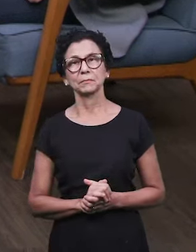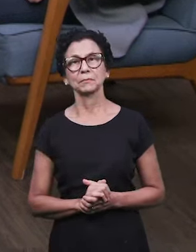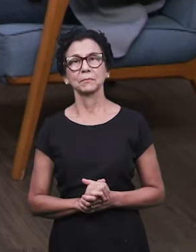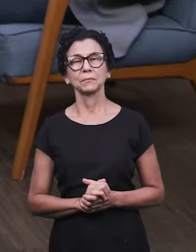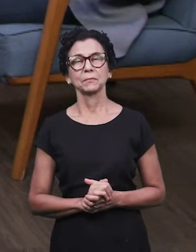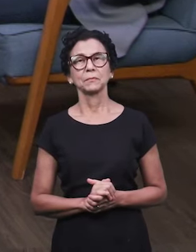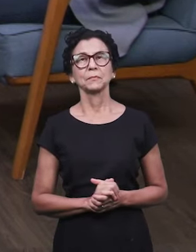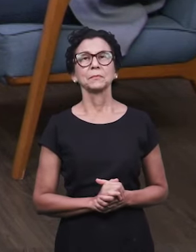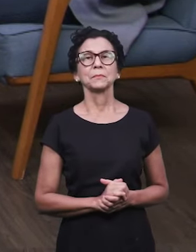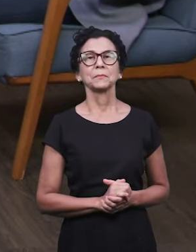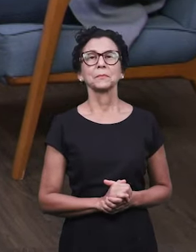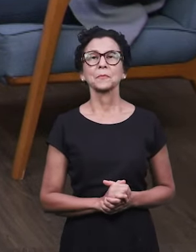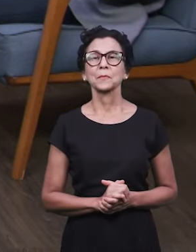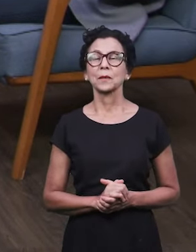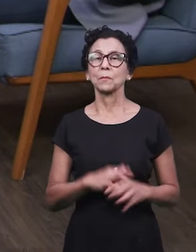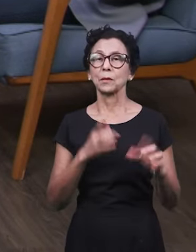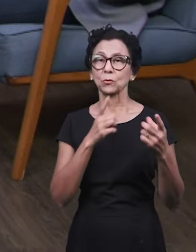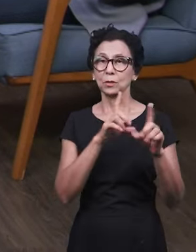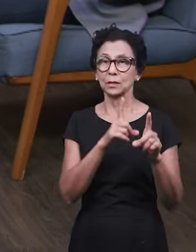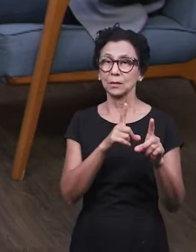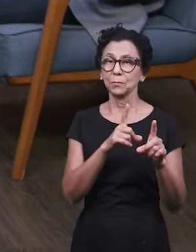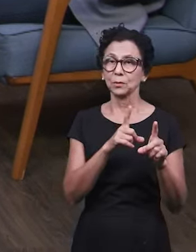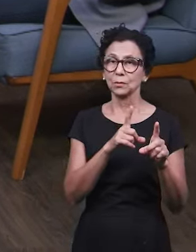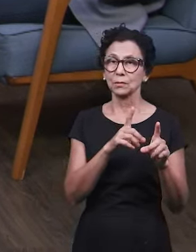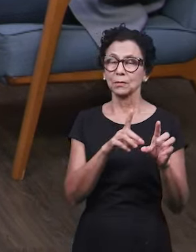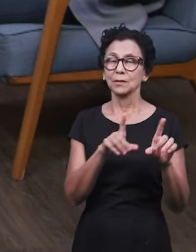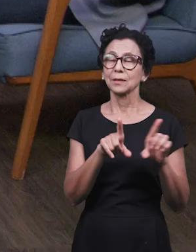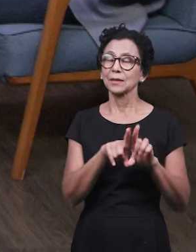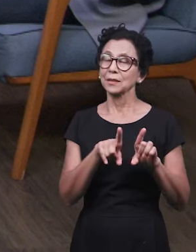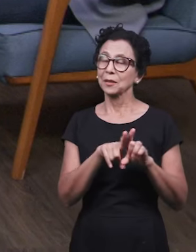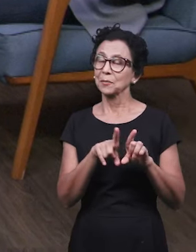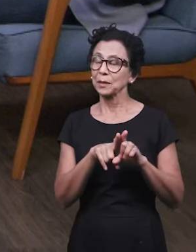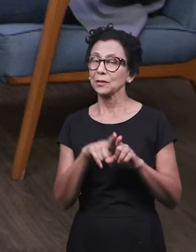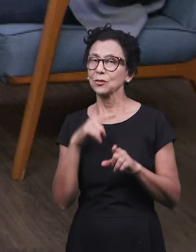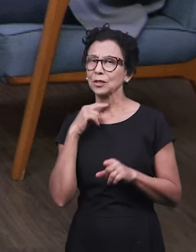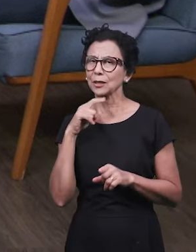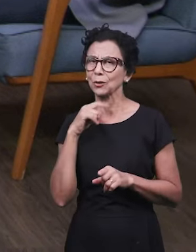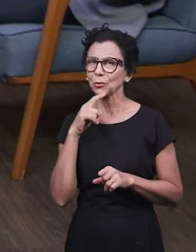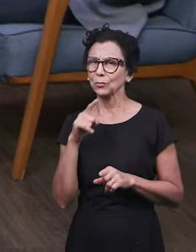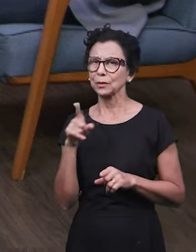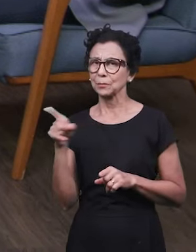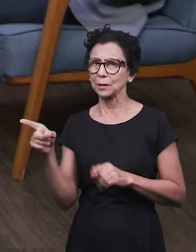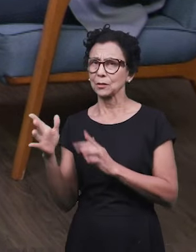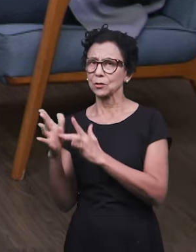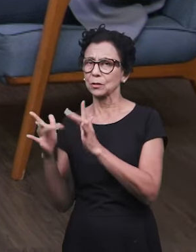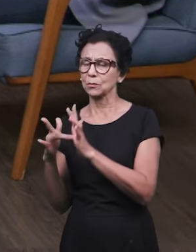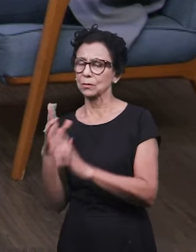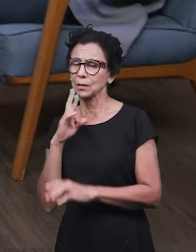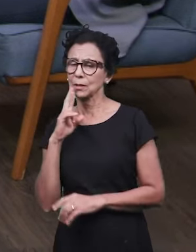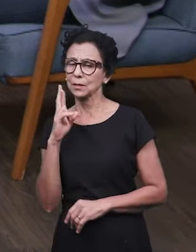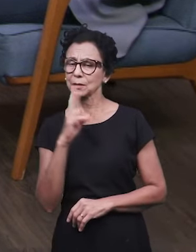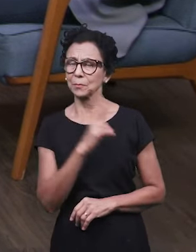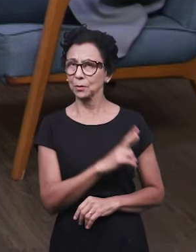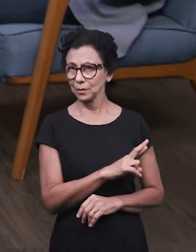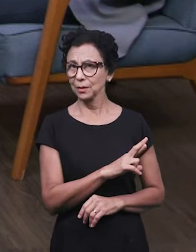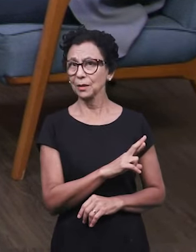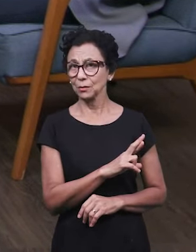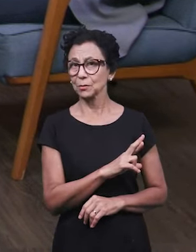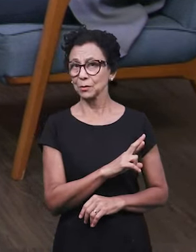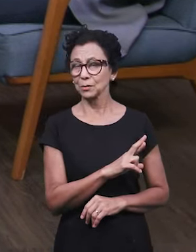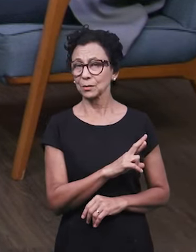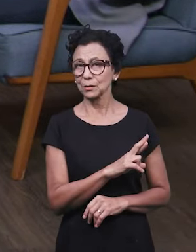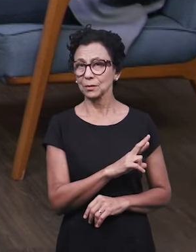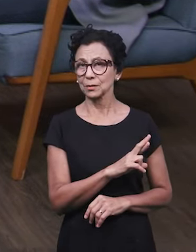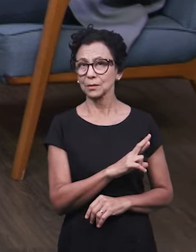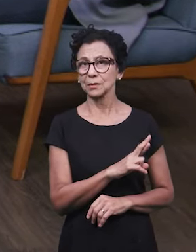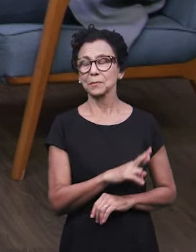claro isso. E o Senhor Jesus respondeu e a resposta dele nos permite entre outras